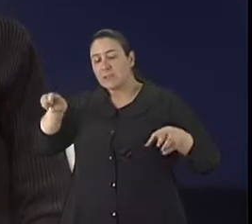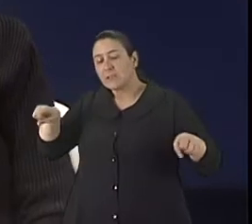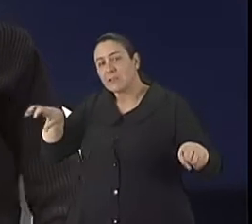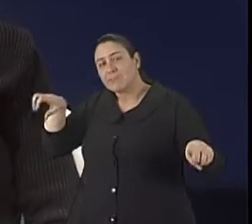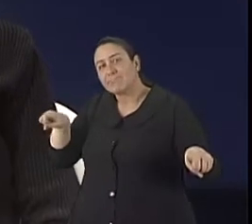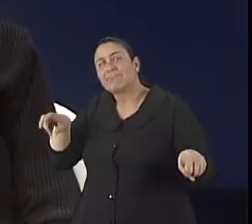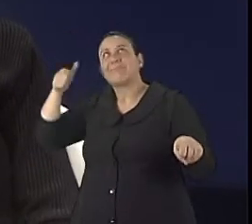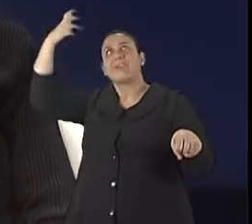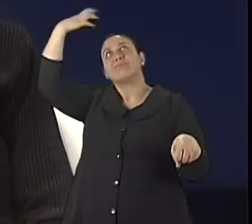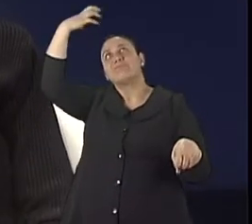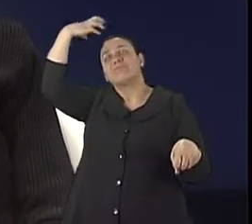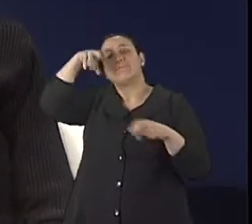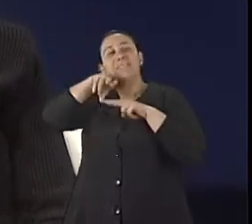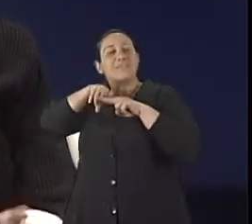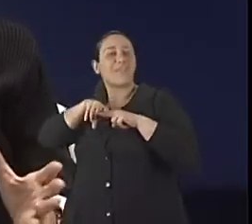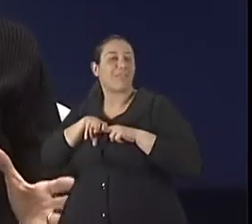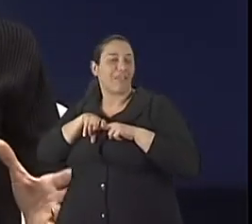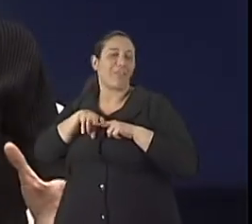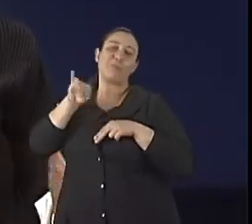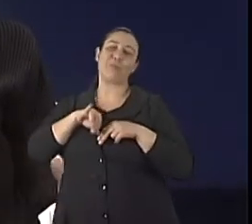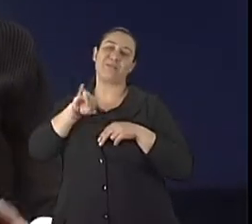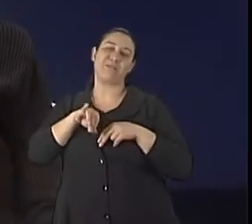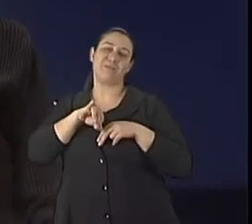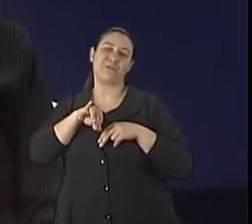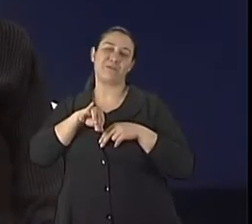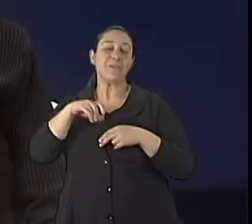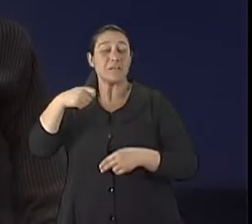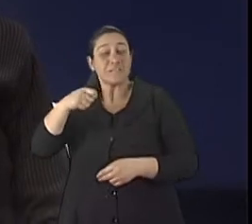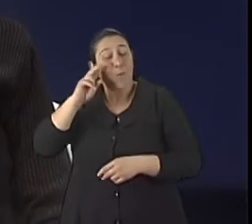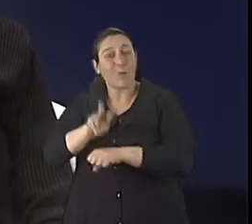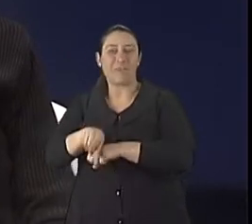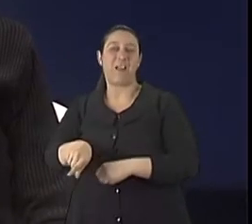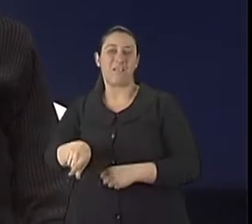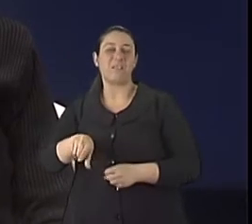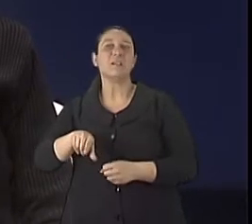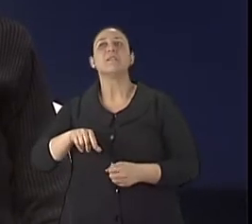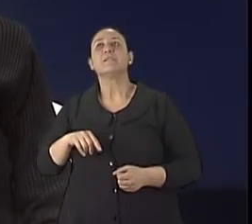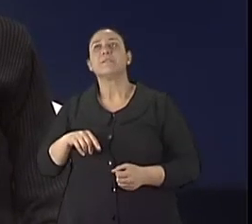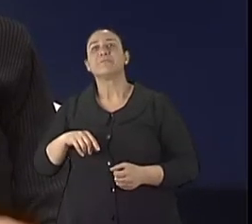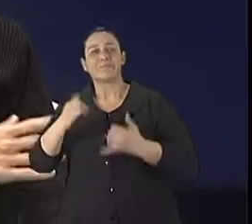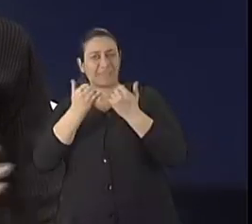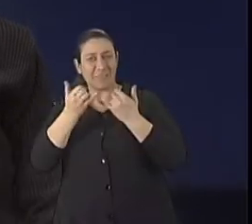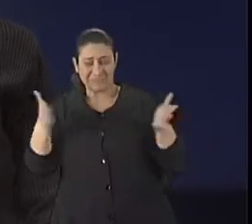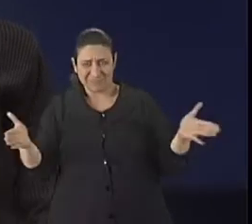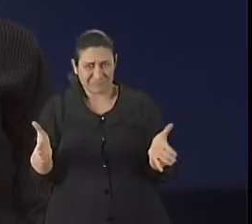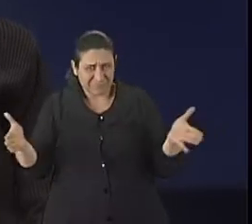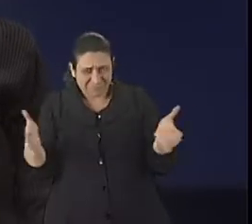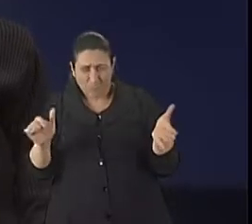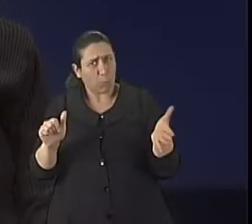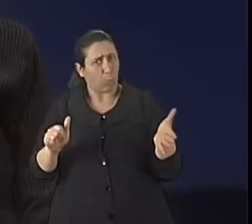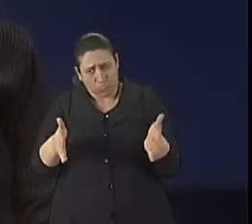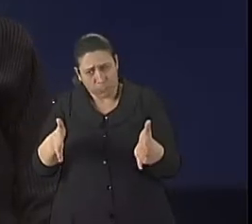sentar, né? É mais confortável, né? Então, o box tem que poder caber essa banheira, né? Se está ruim o tamanho do box, tira o box,